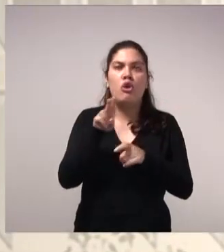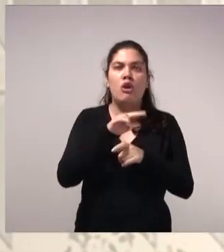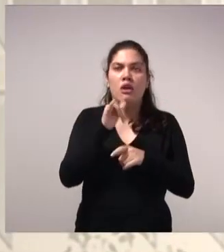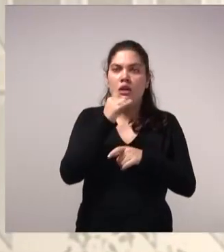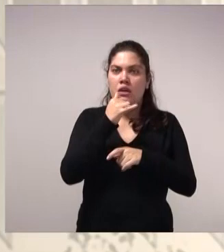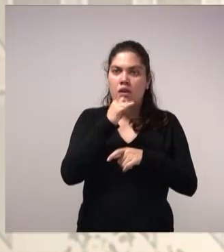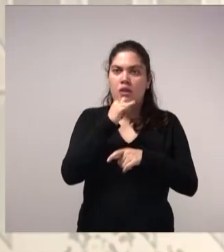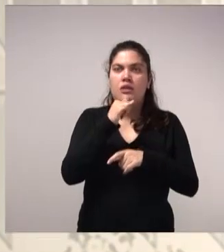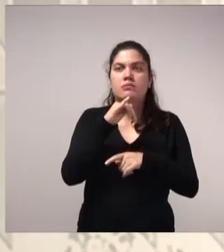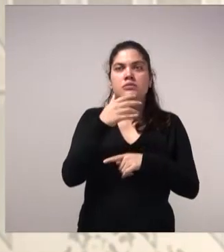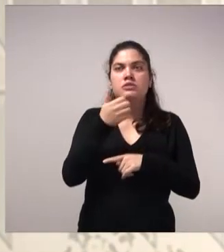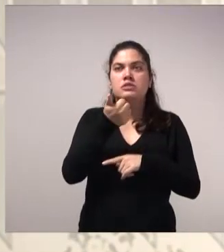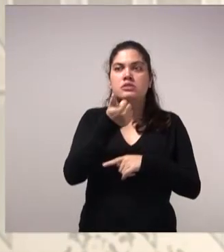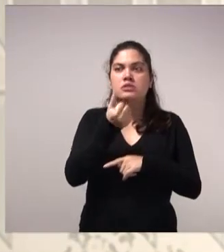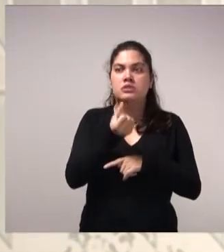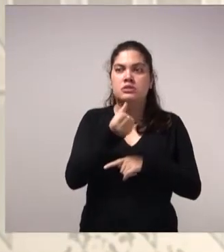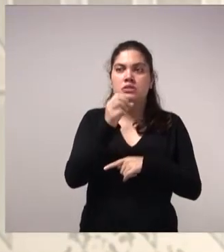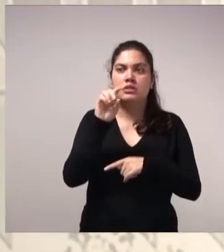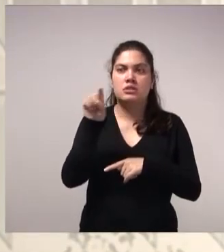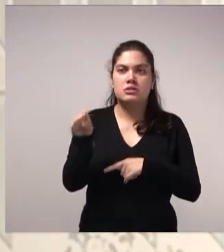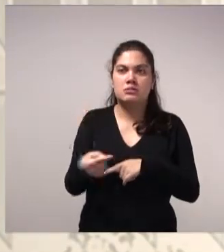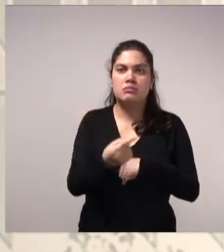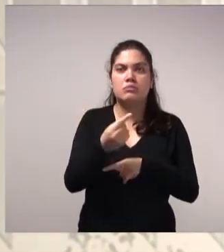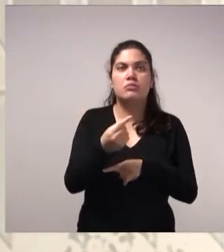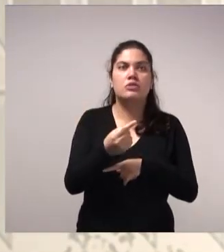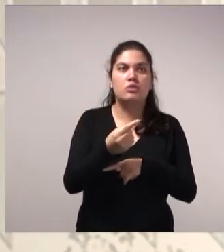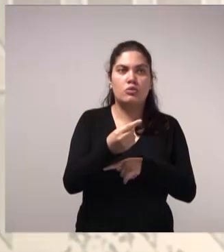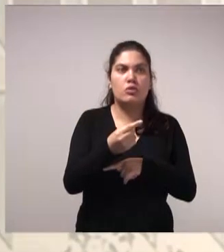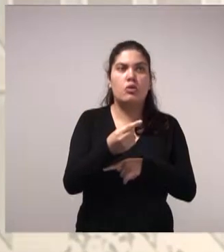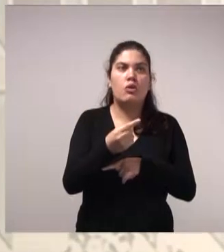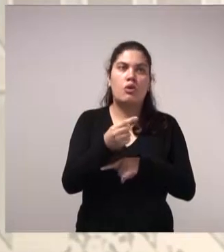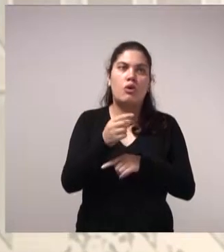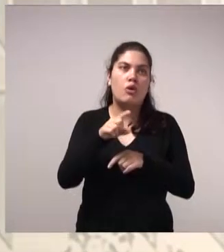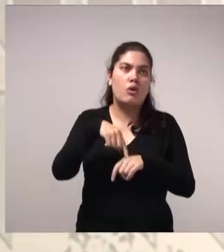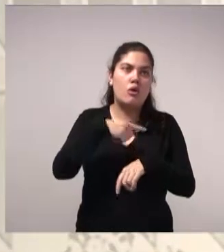16 mil megawatts hora por ano.